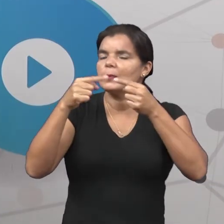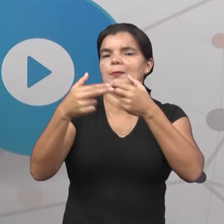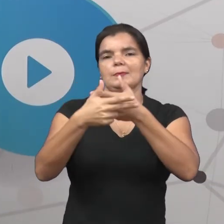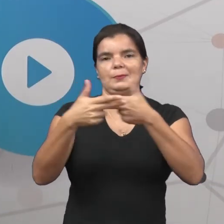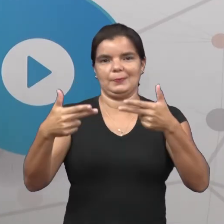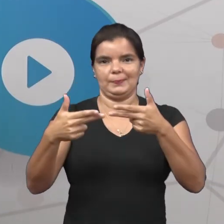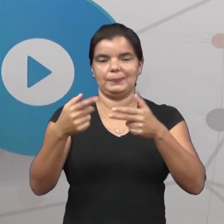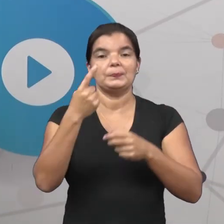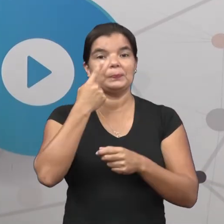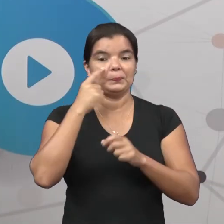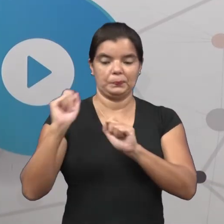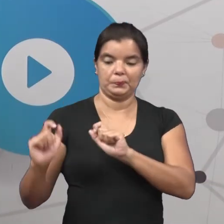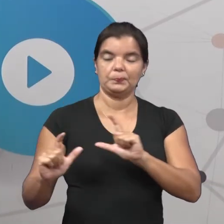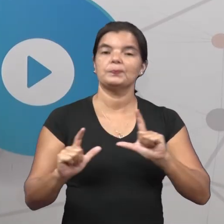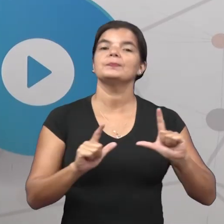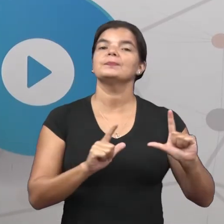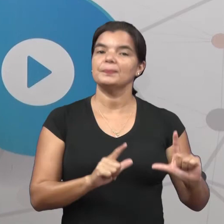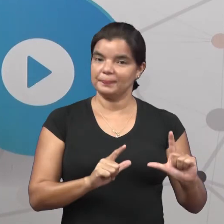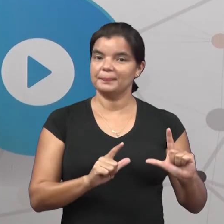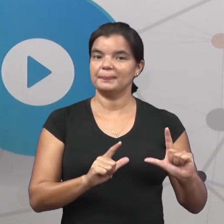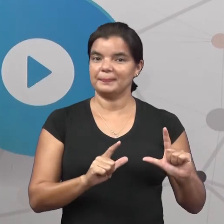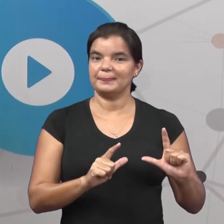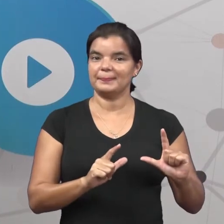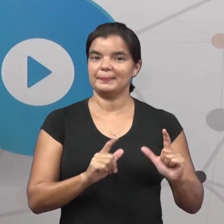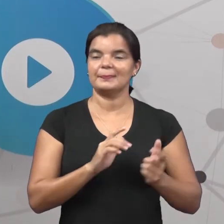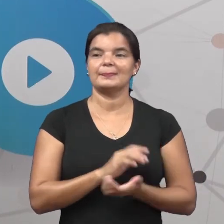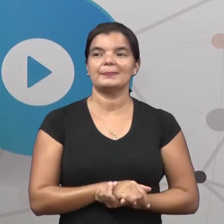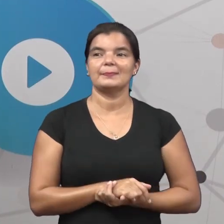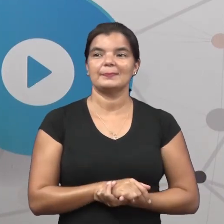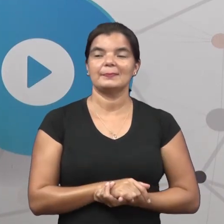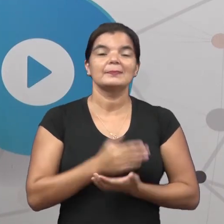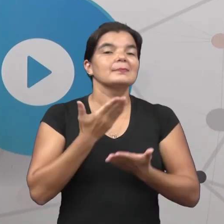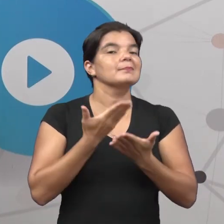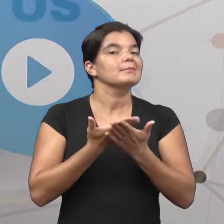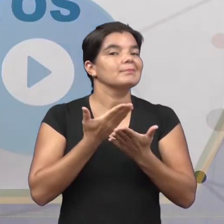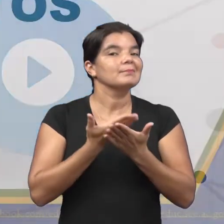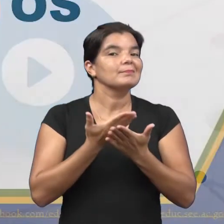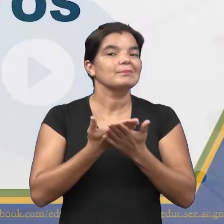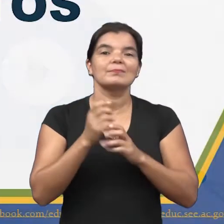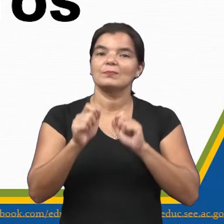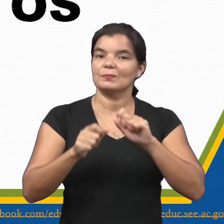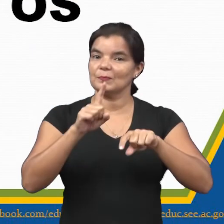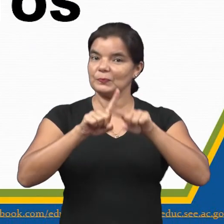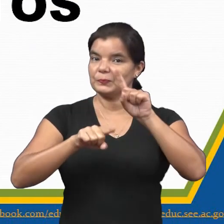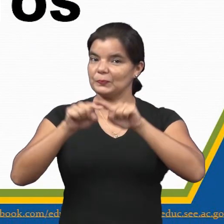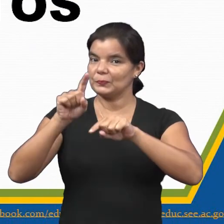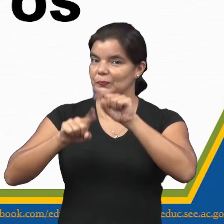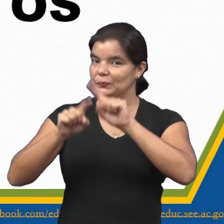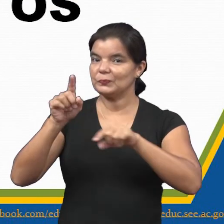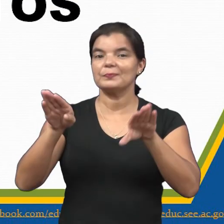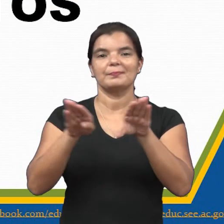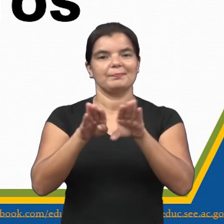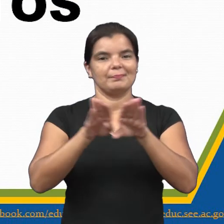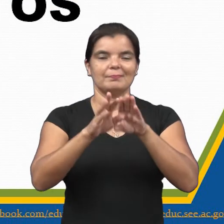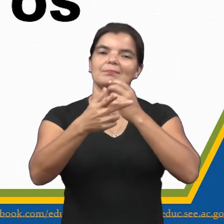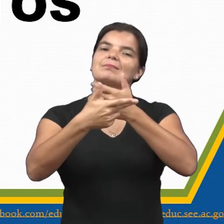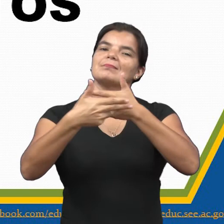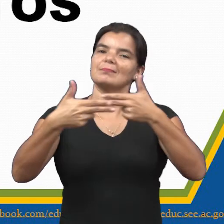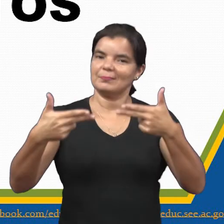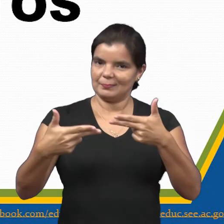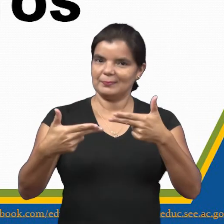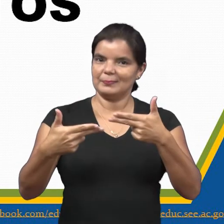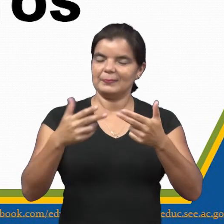Então, olha na telinha. Nós vamos trabalhar hoje materiais e objetos.